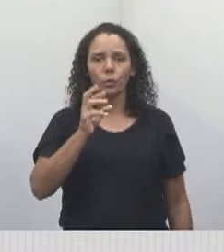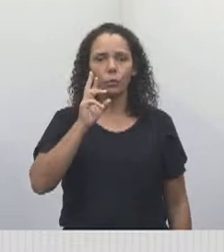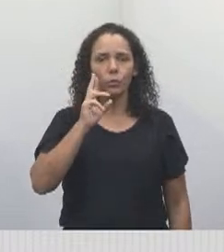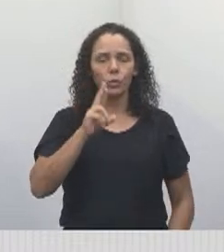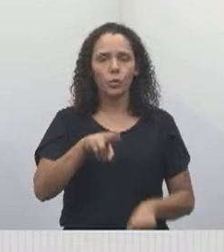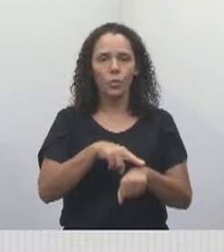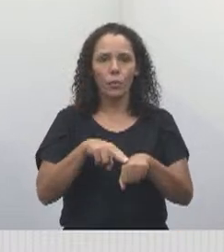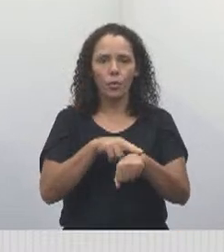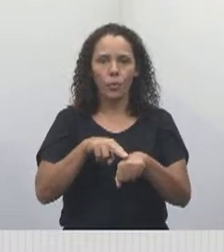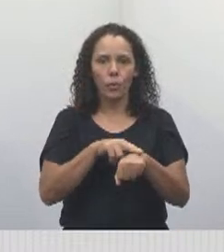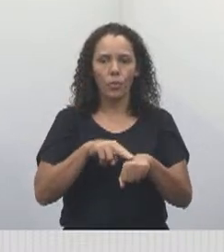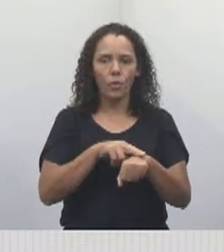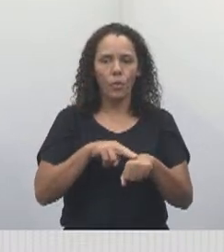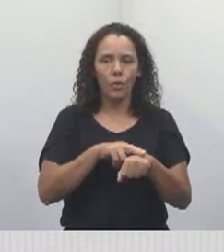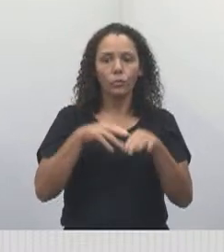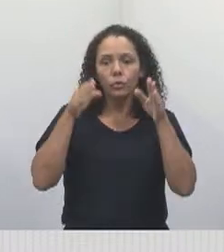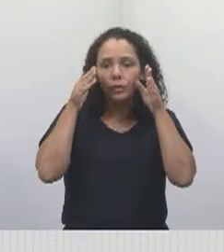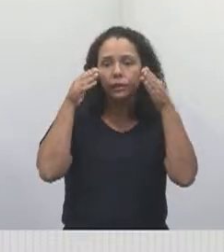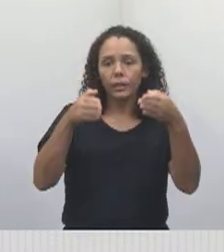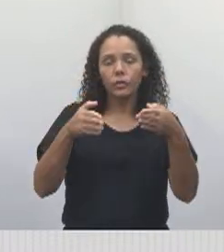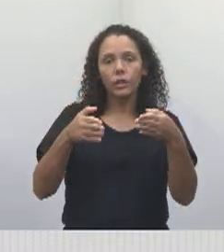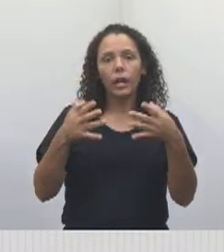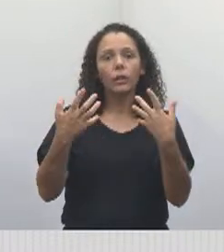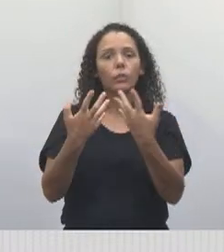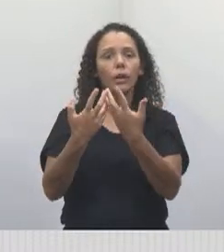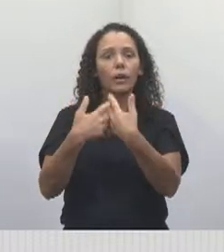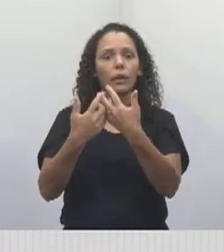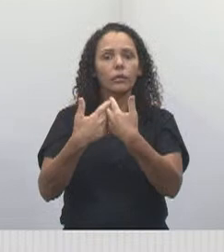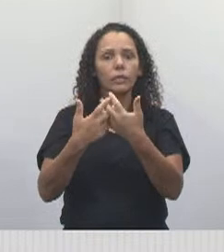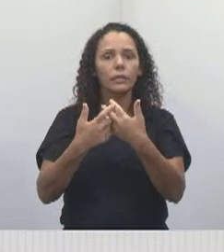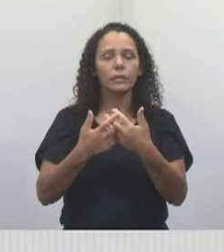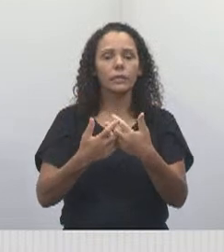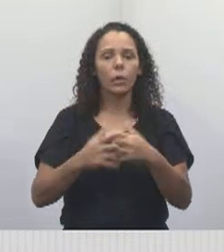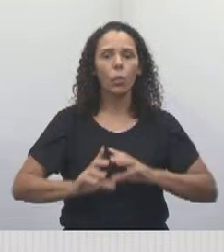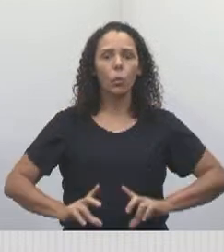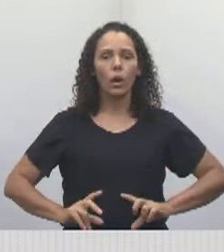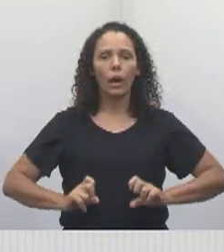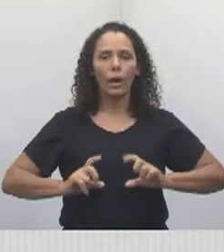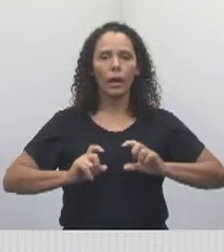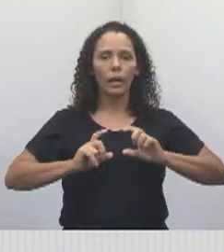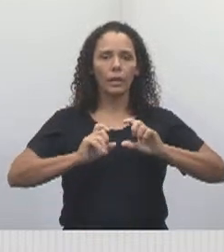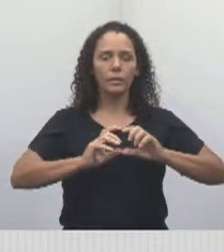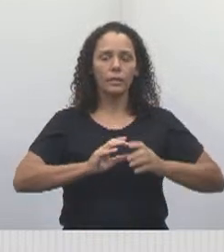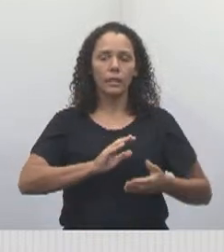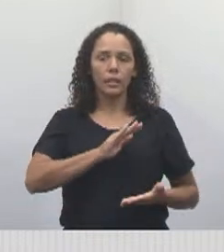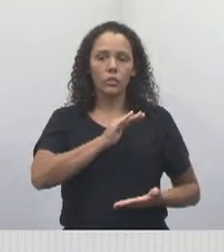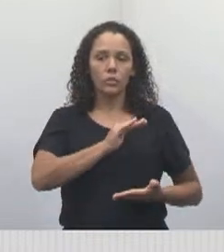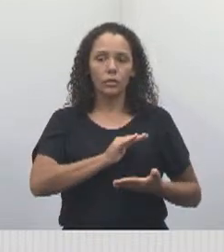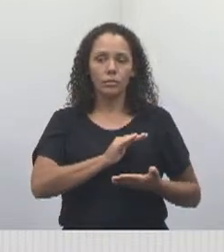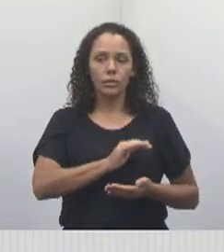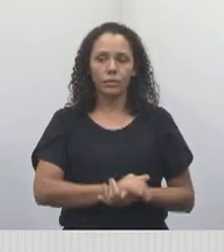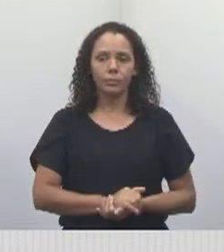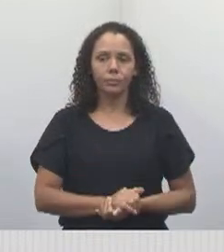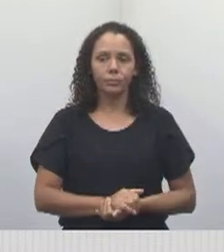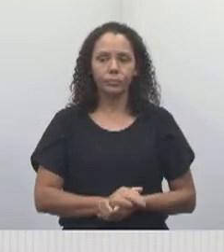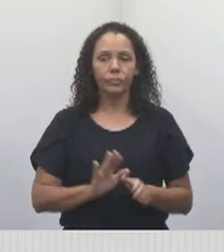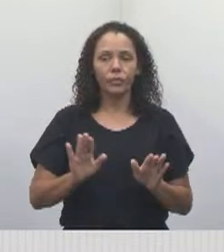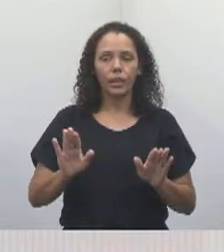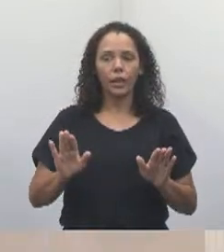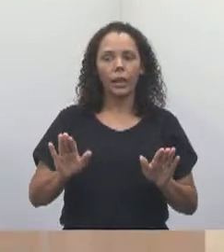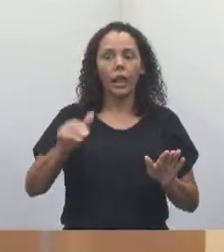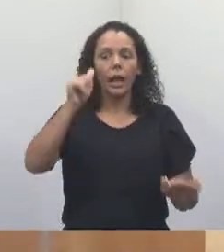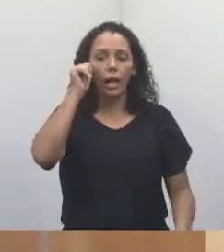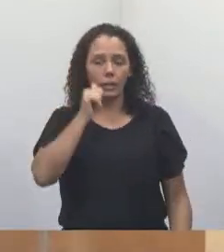um outubro dedicado à reflexão para o câncer de mama. Então, mulheres que estão